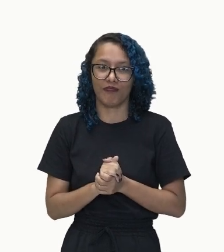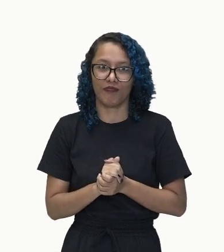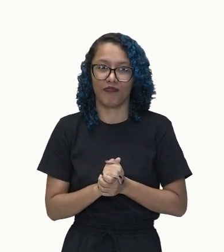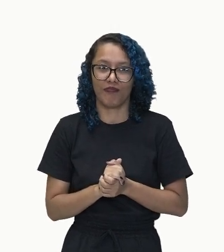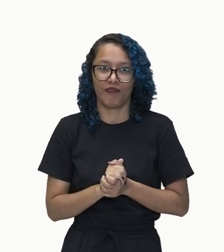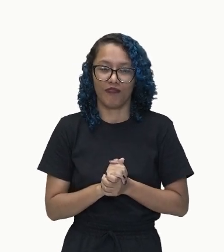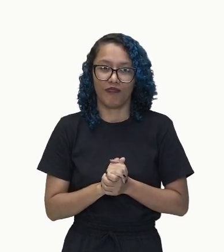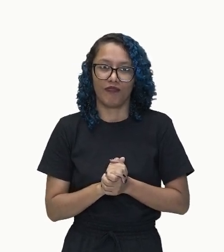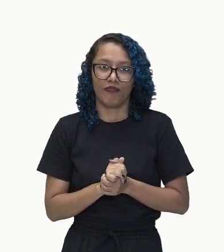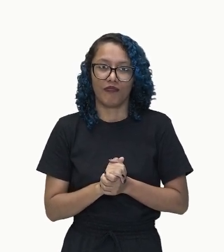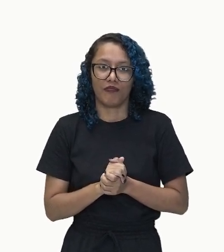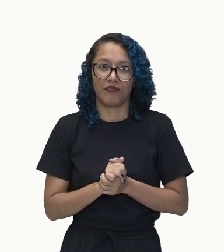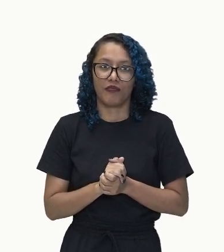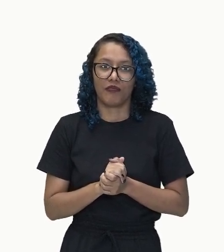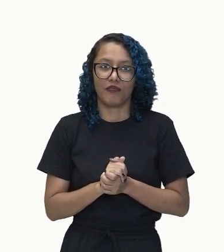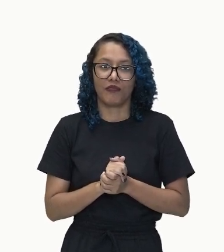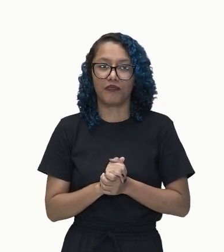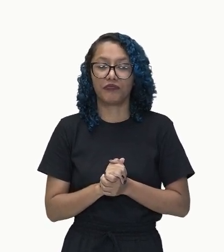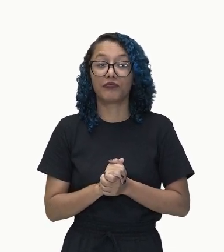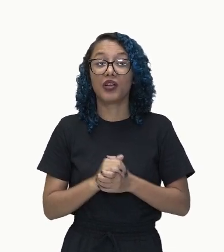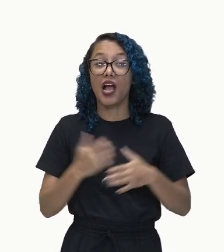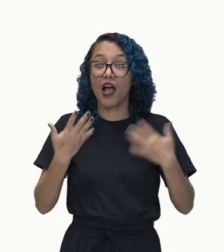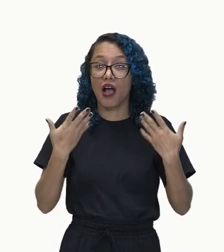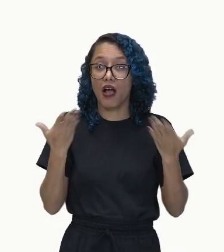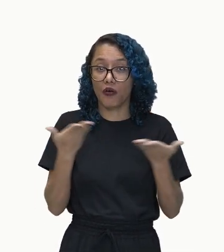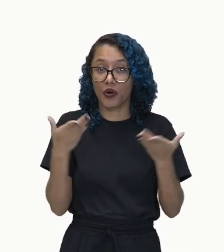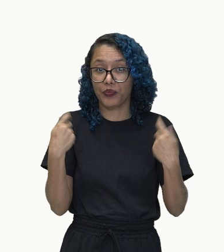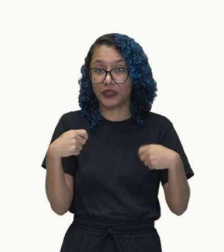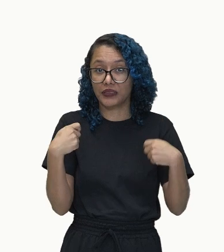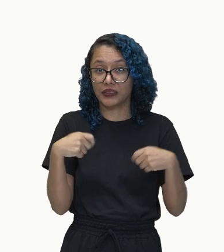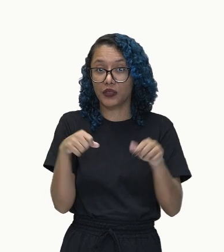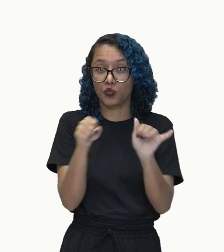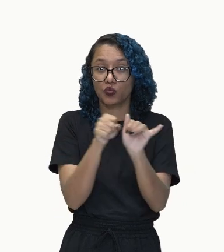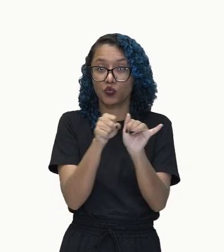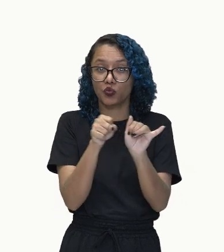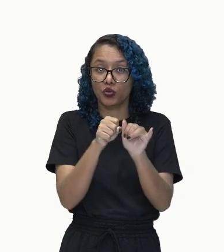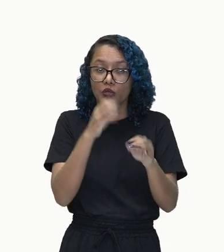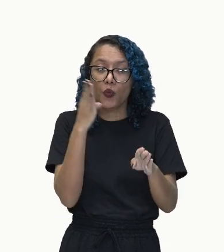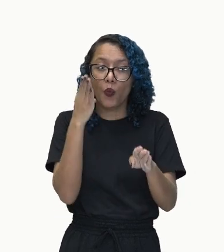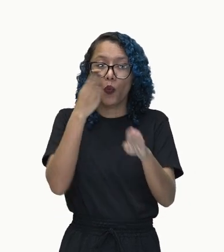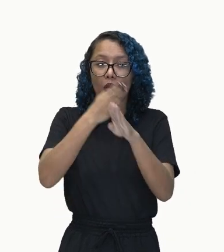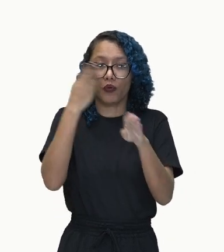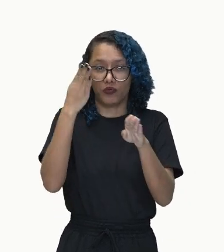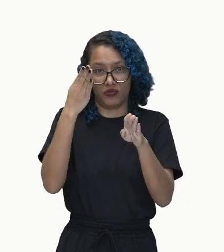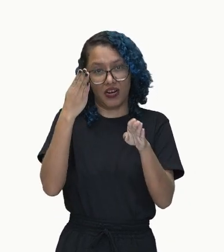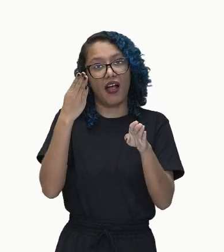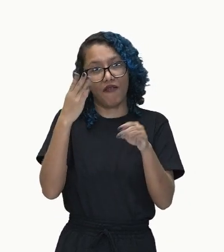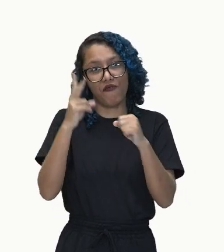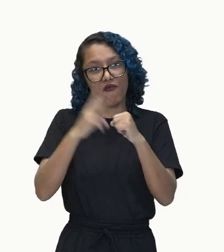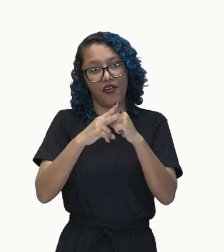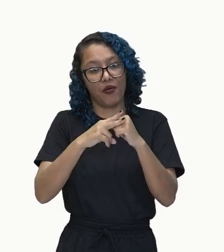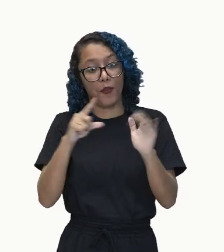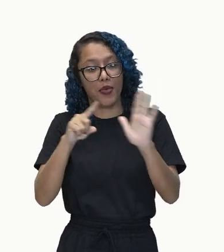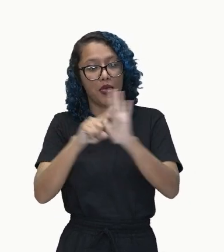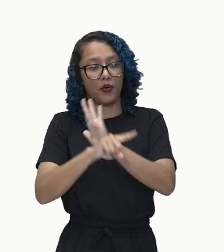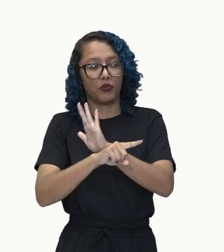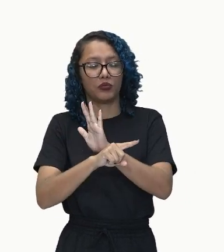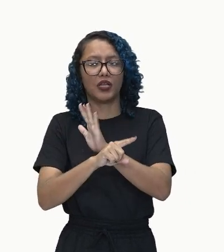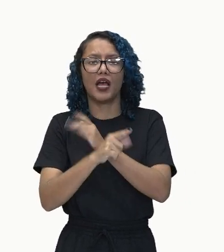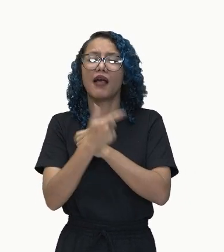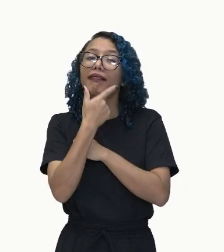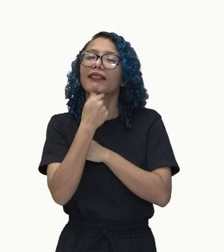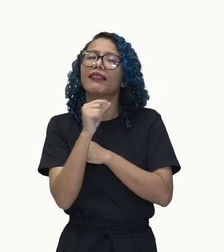Você vai identificar o sujeito. Você vai fazer aquela perguntinha para o verbo, ó. Quem?